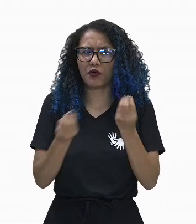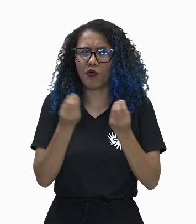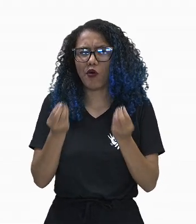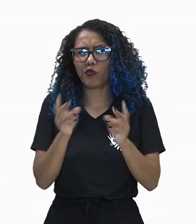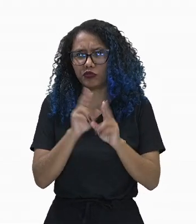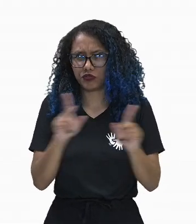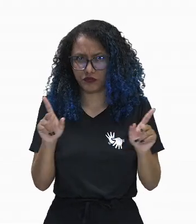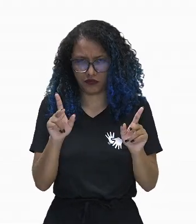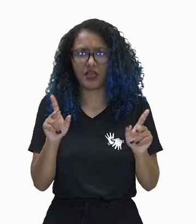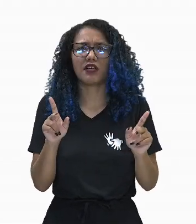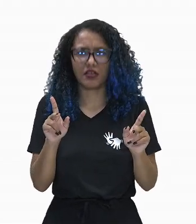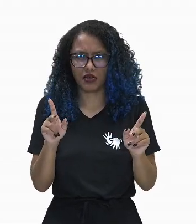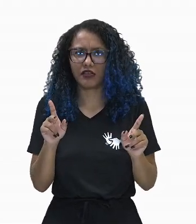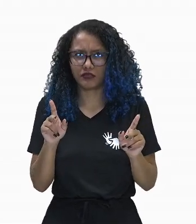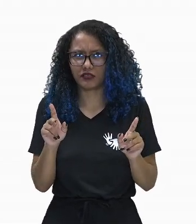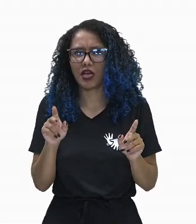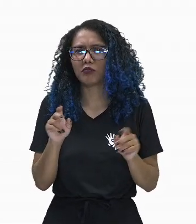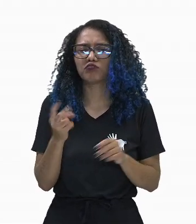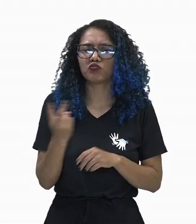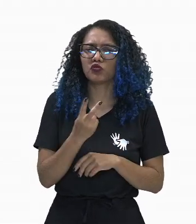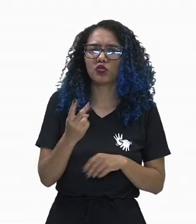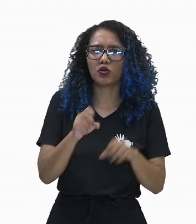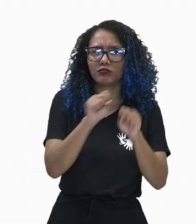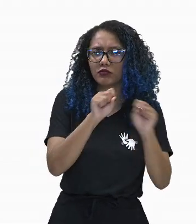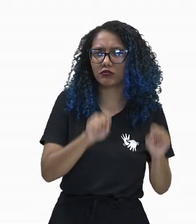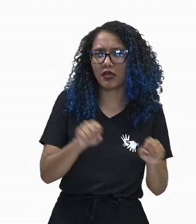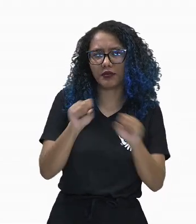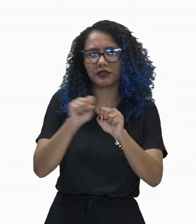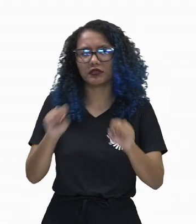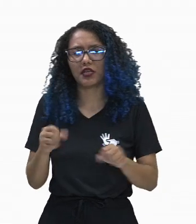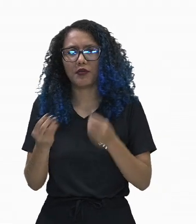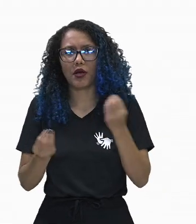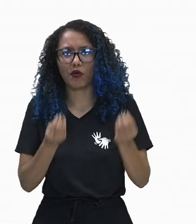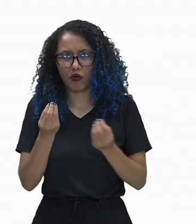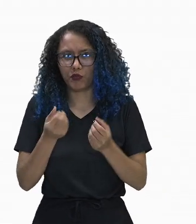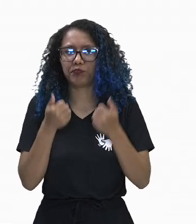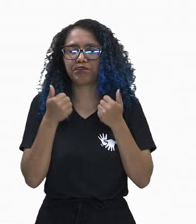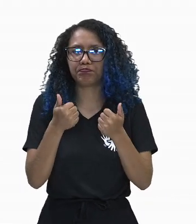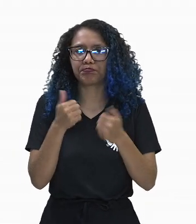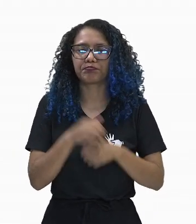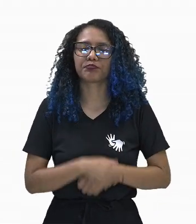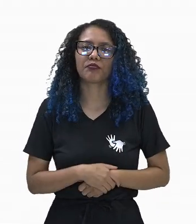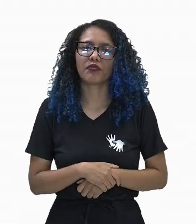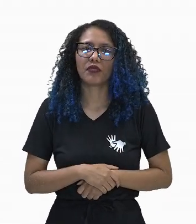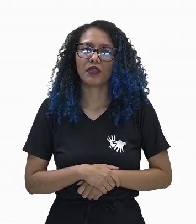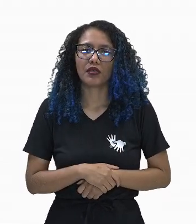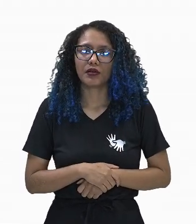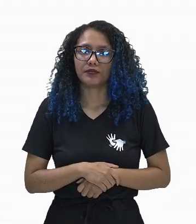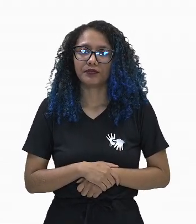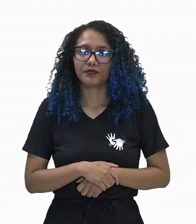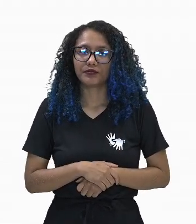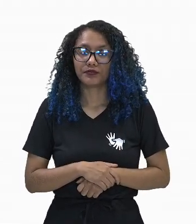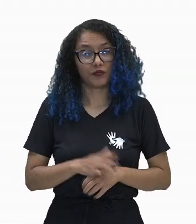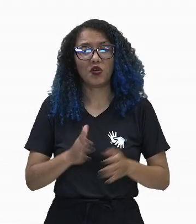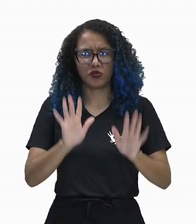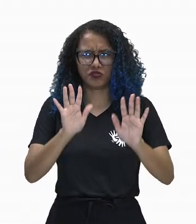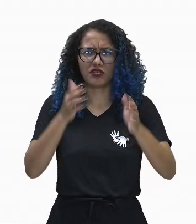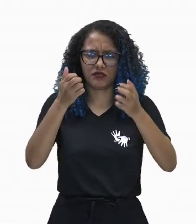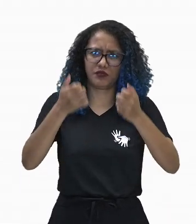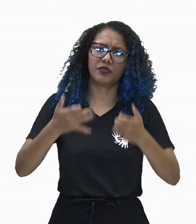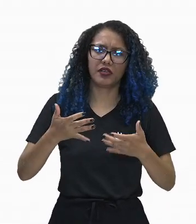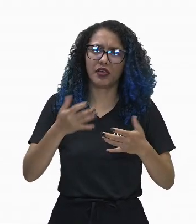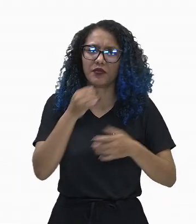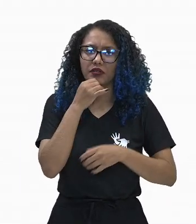diferença, vocês vão ver muita semelhança também. E em alguns casos, como eu enfatizei aí, que